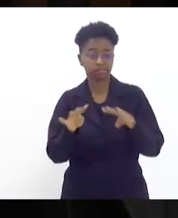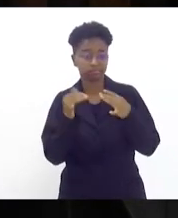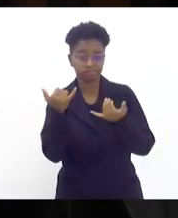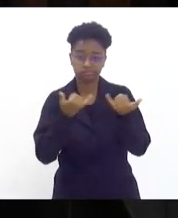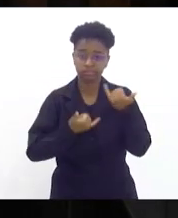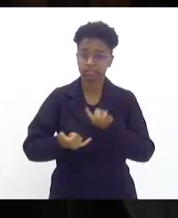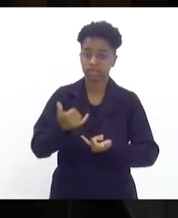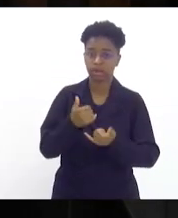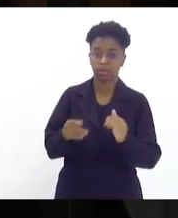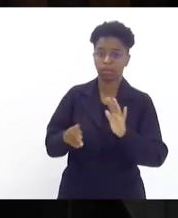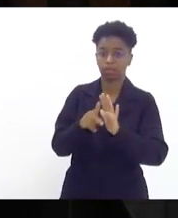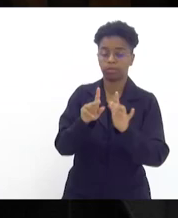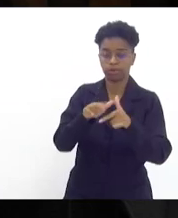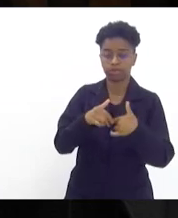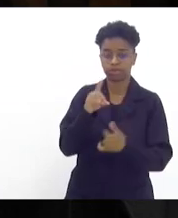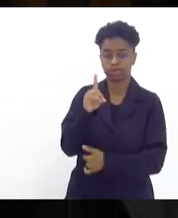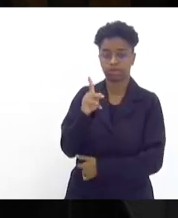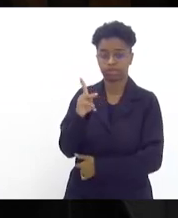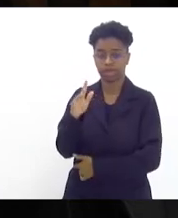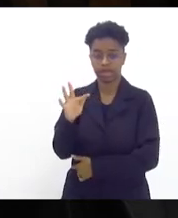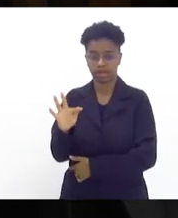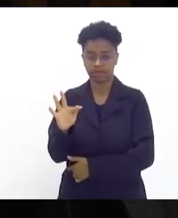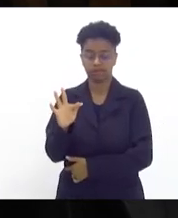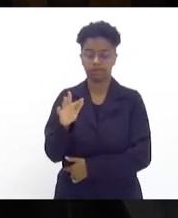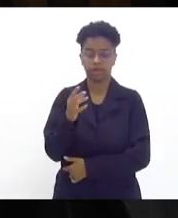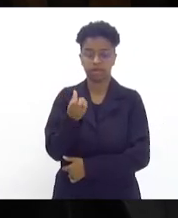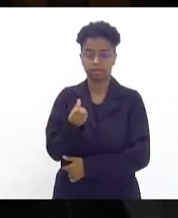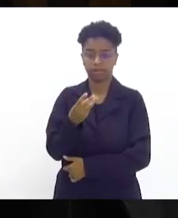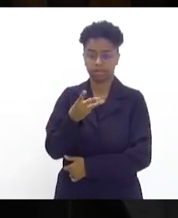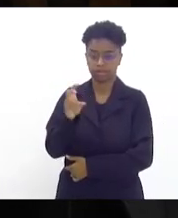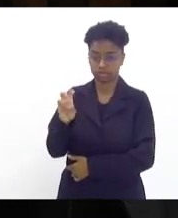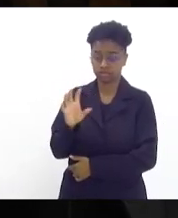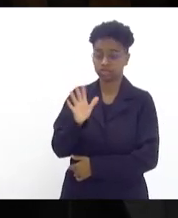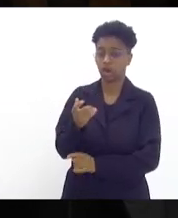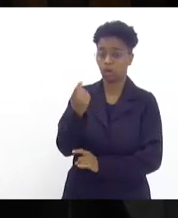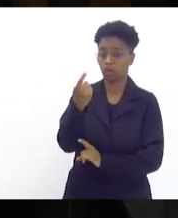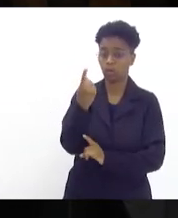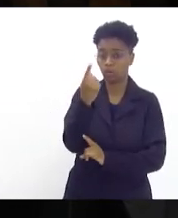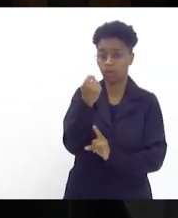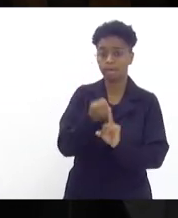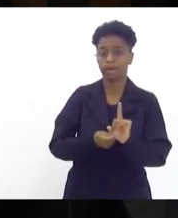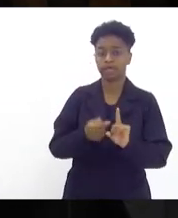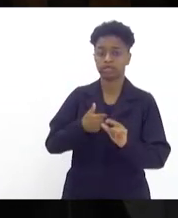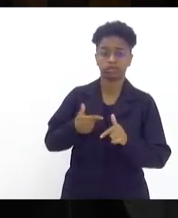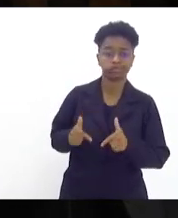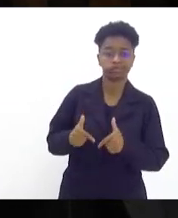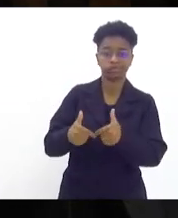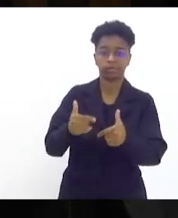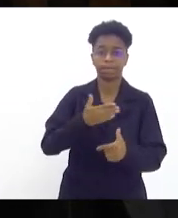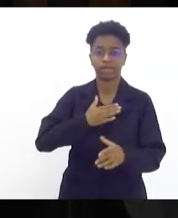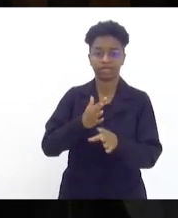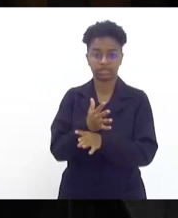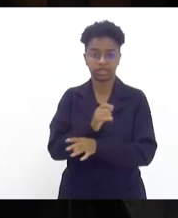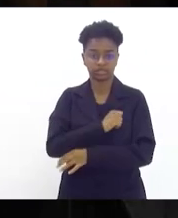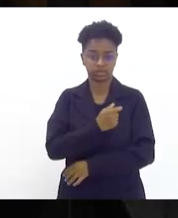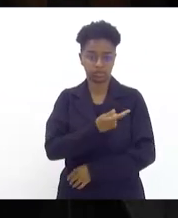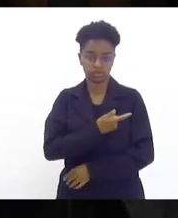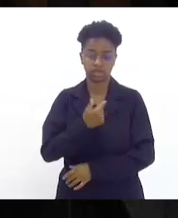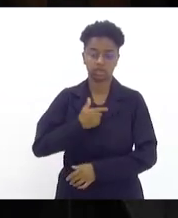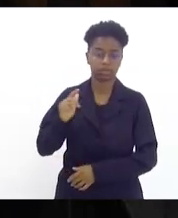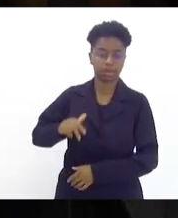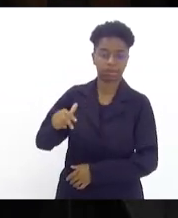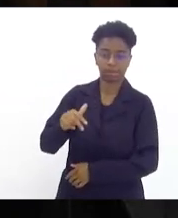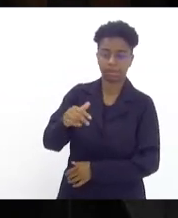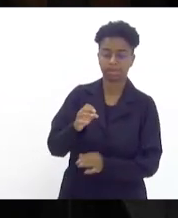635. E há cerca de um mês, eu tenho feito exercício na minha cidade de São Gonçalo, por onde eu passo,